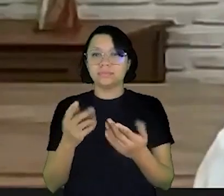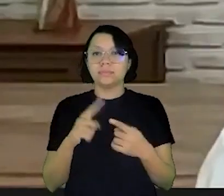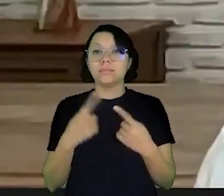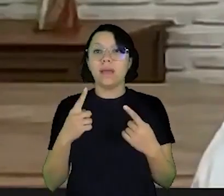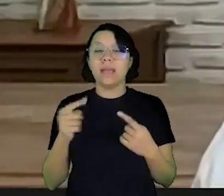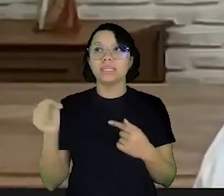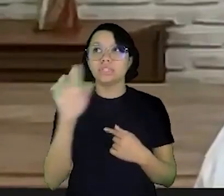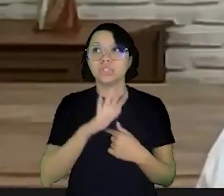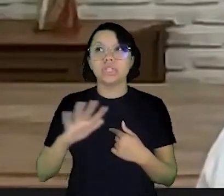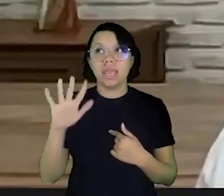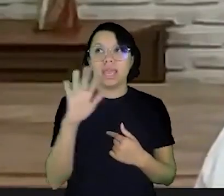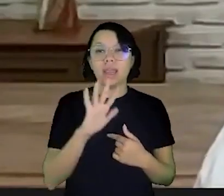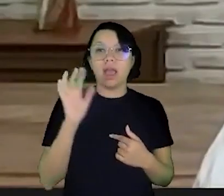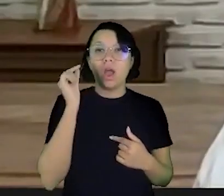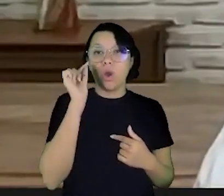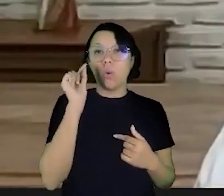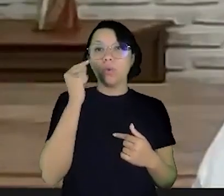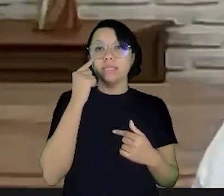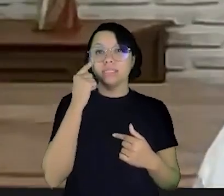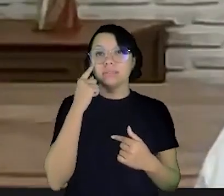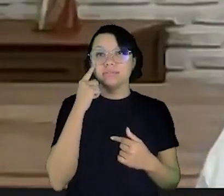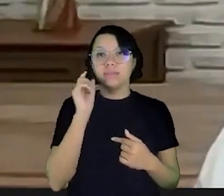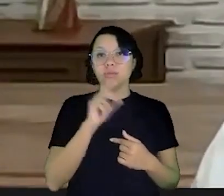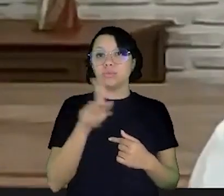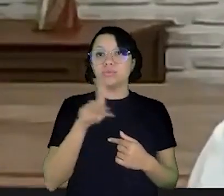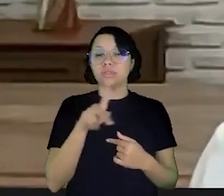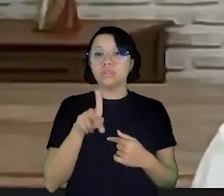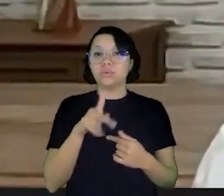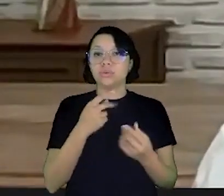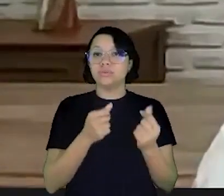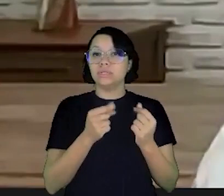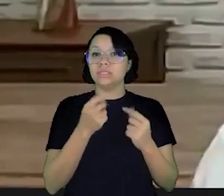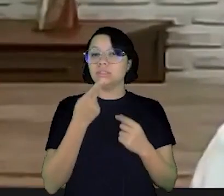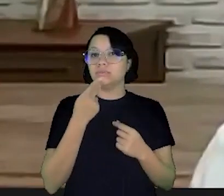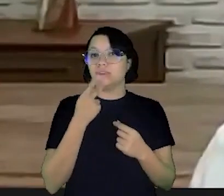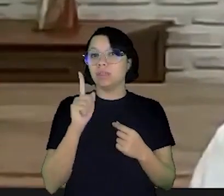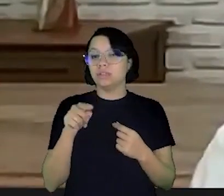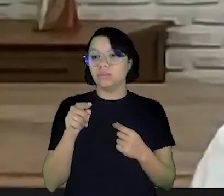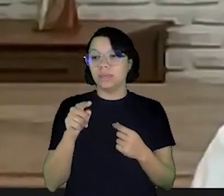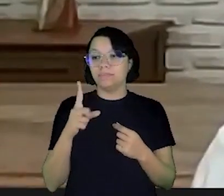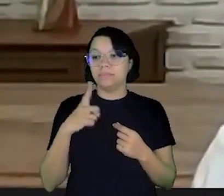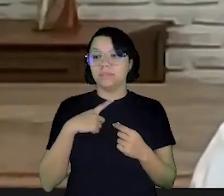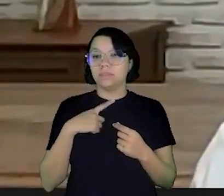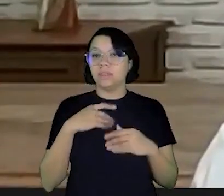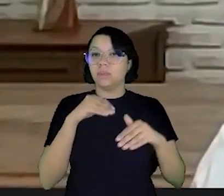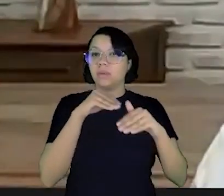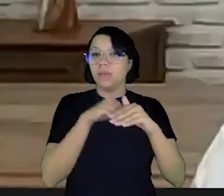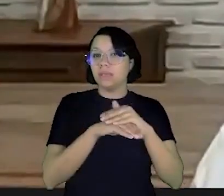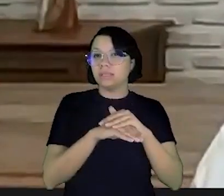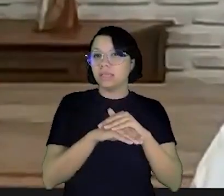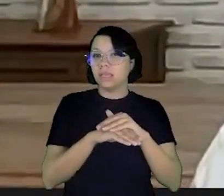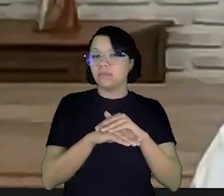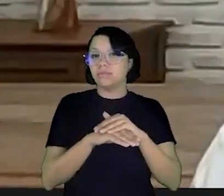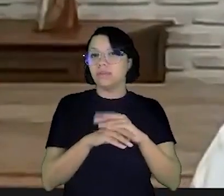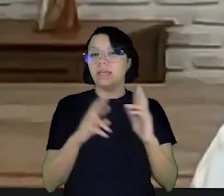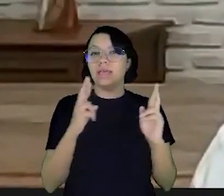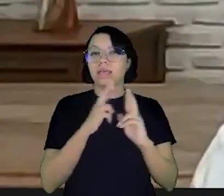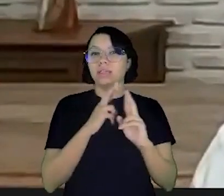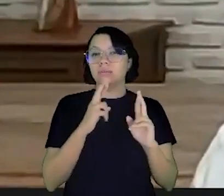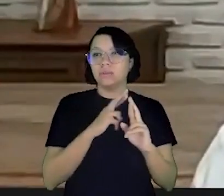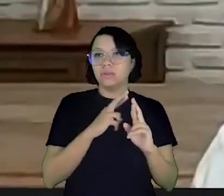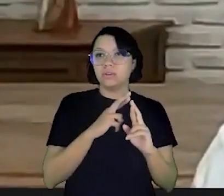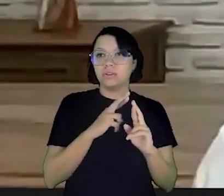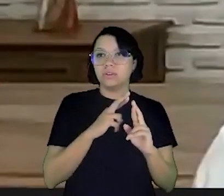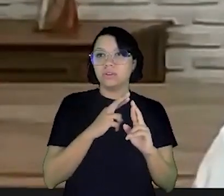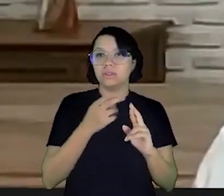recursos mas de um modo geral o que se vê os educadores financeiros recomendando é que você tenha uma reserva de